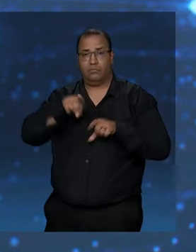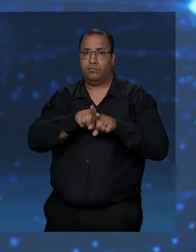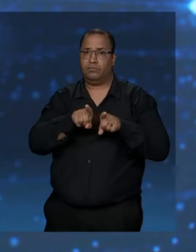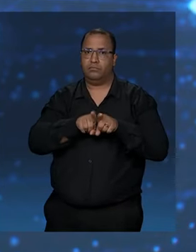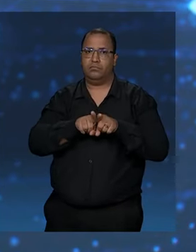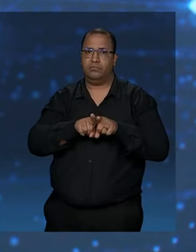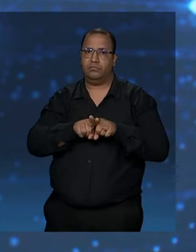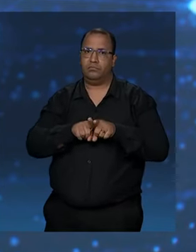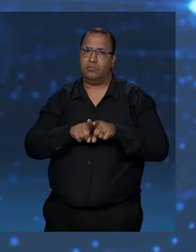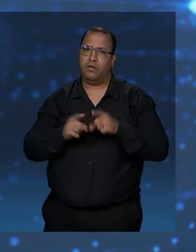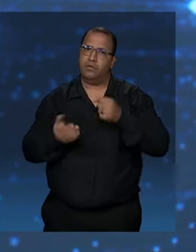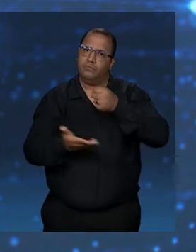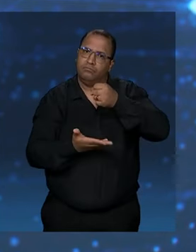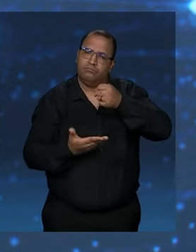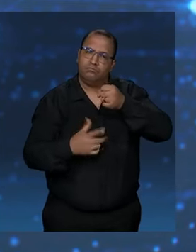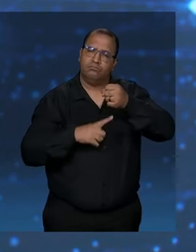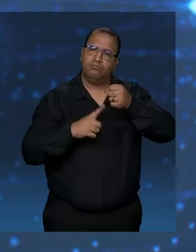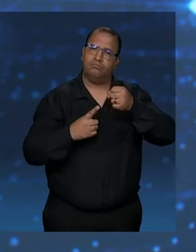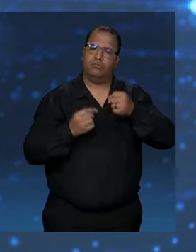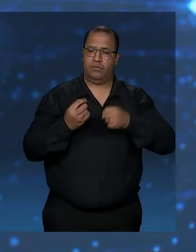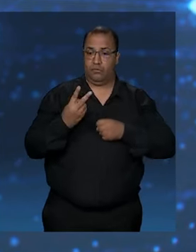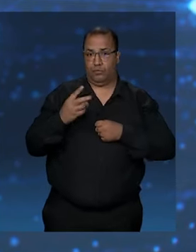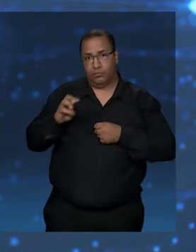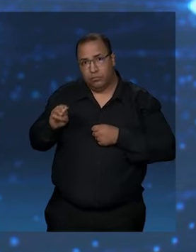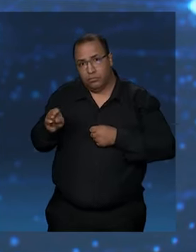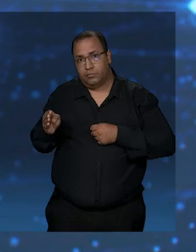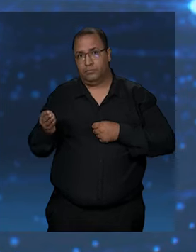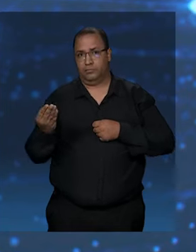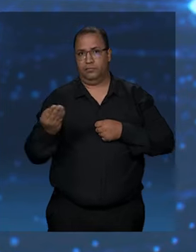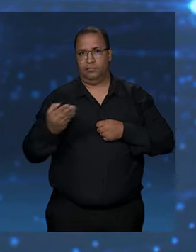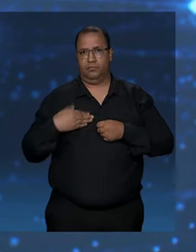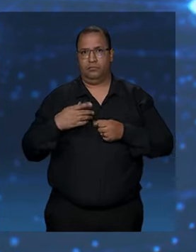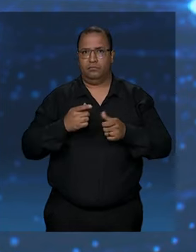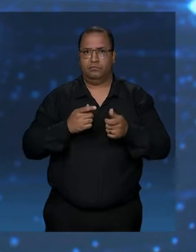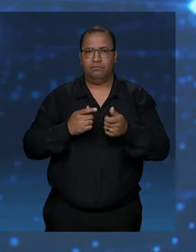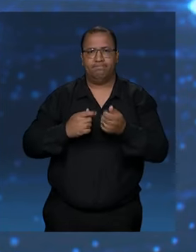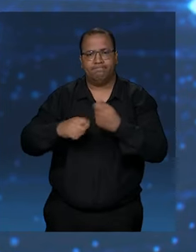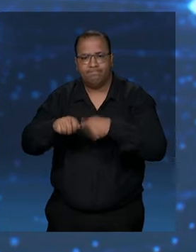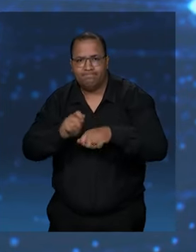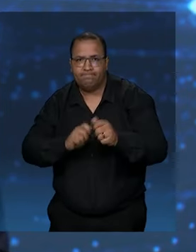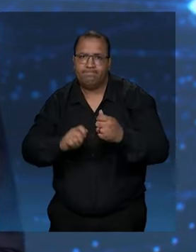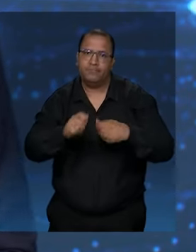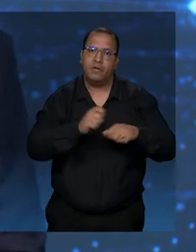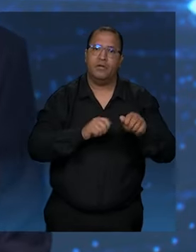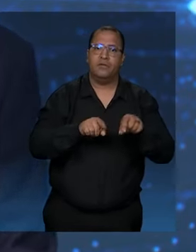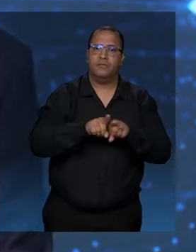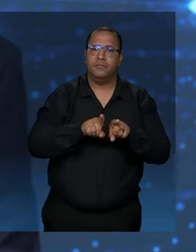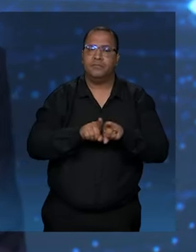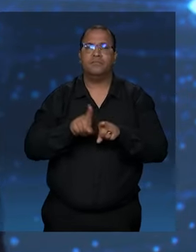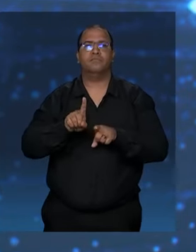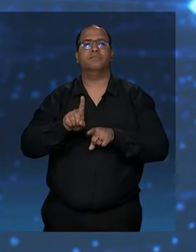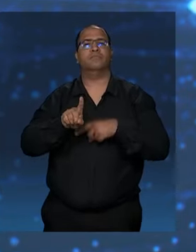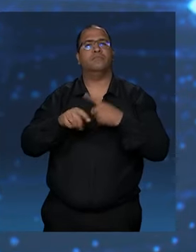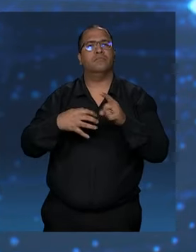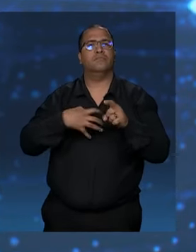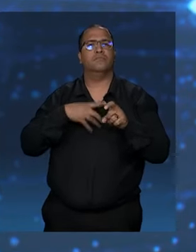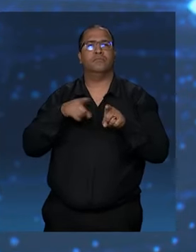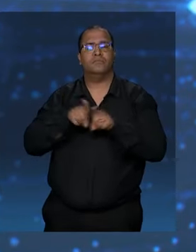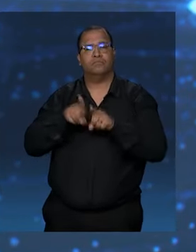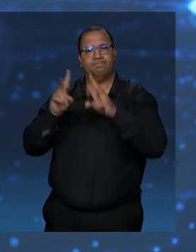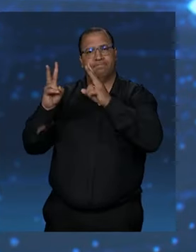no nosso fundo municipal de desestatização mais de 2 bilhões. E uma economia entre as questões de